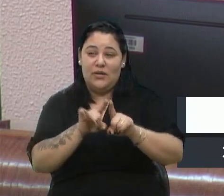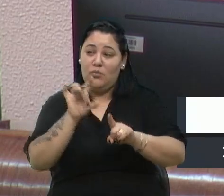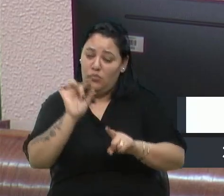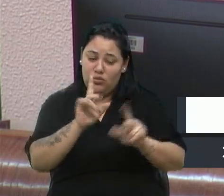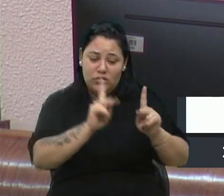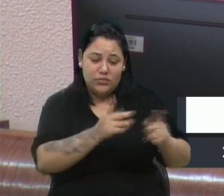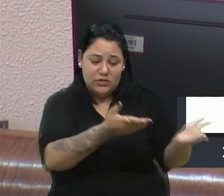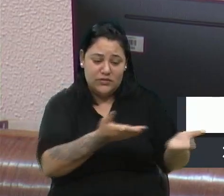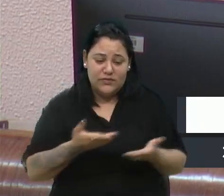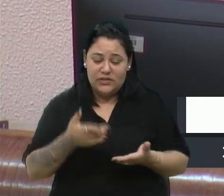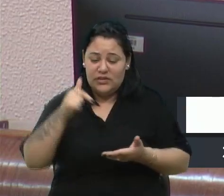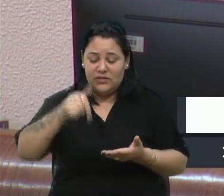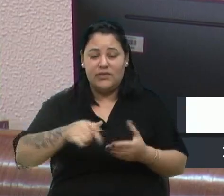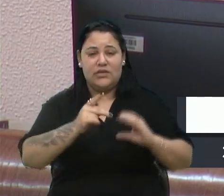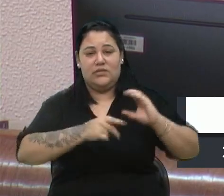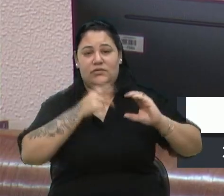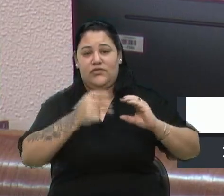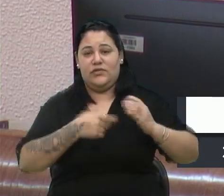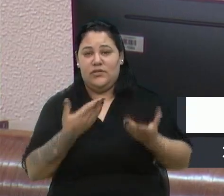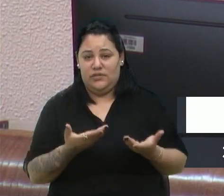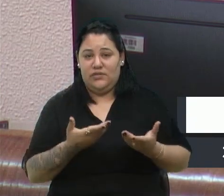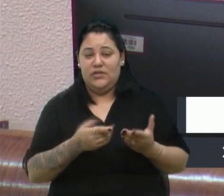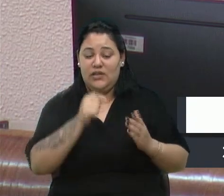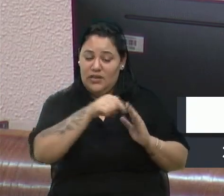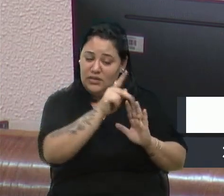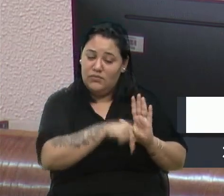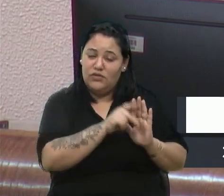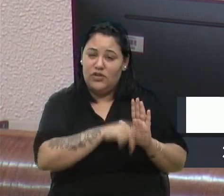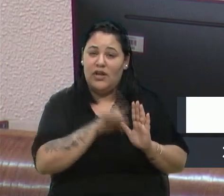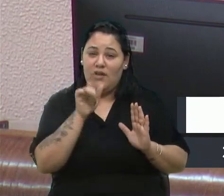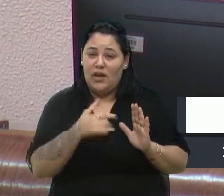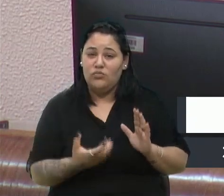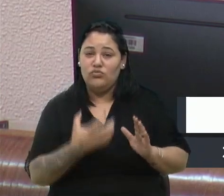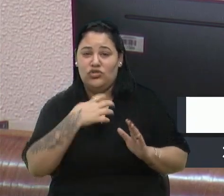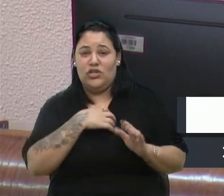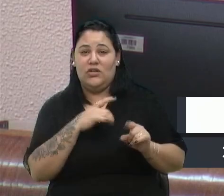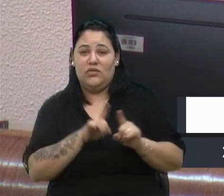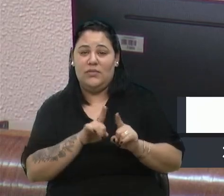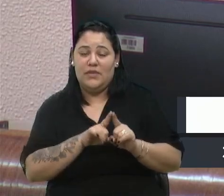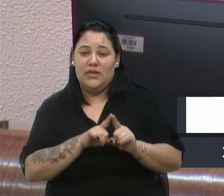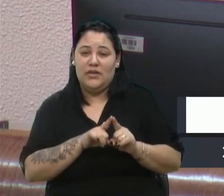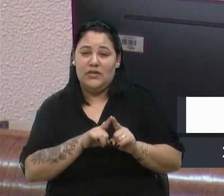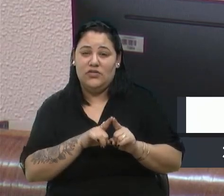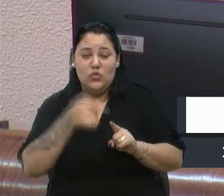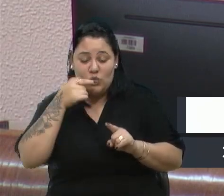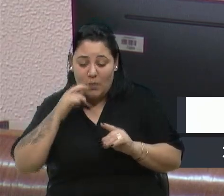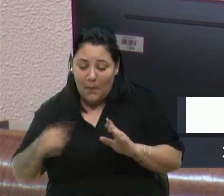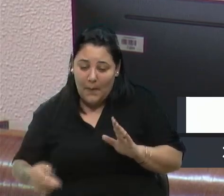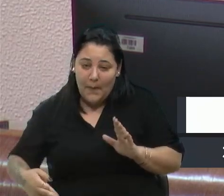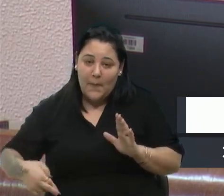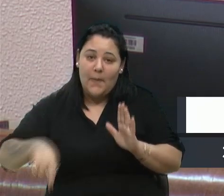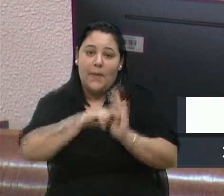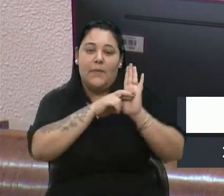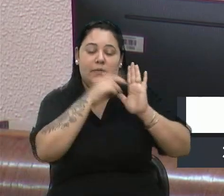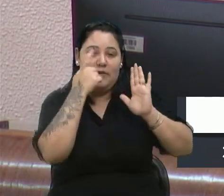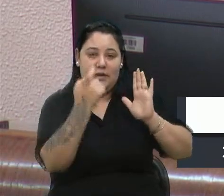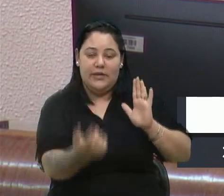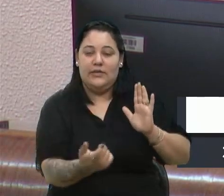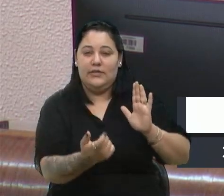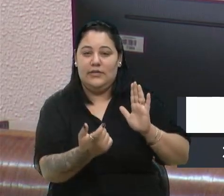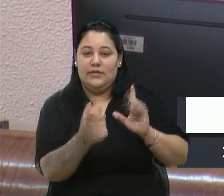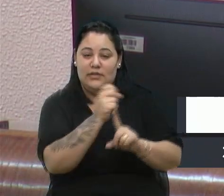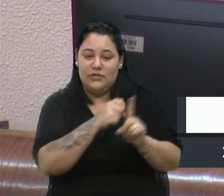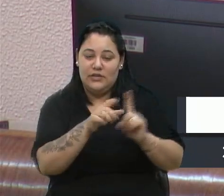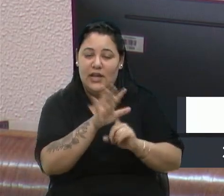Câmara de Vereadores. E esse projeto é uma das formas de resgatar o interesse da sociedade, das